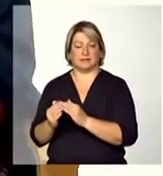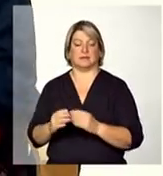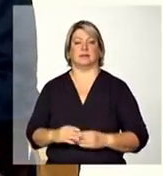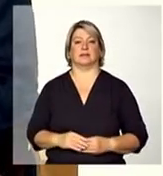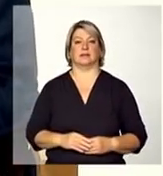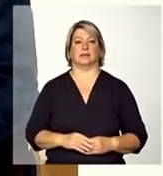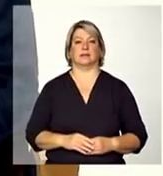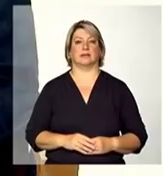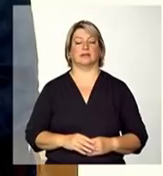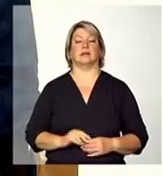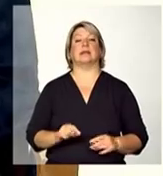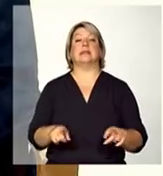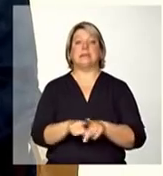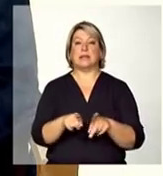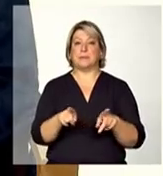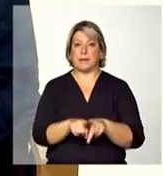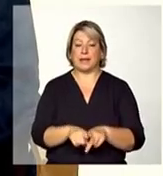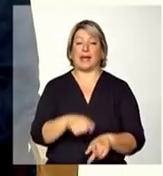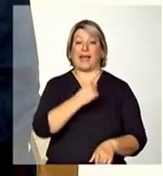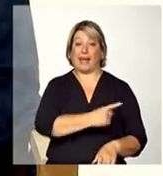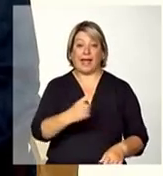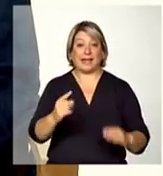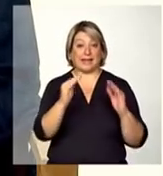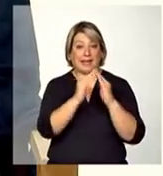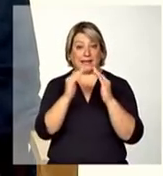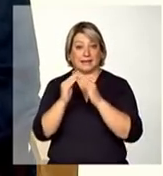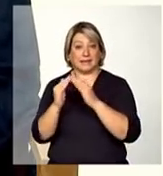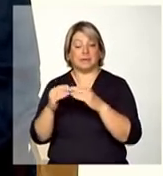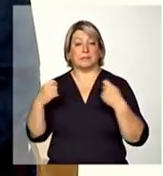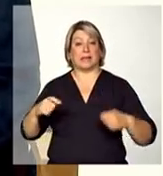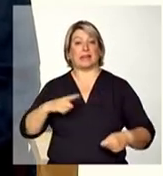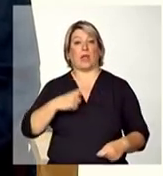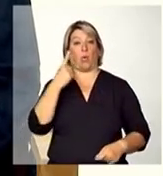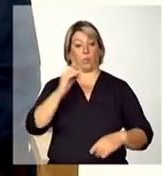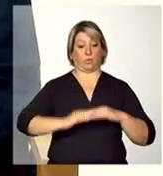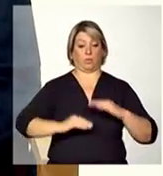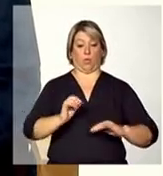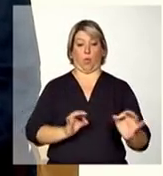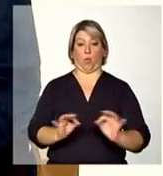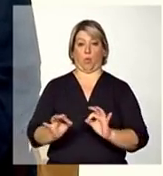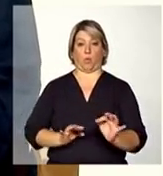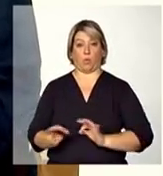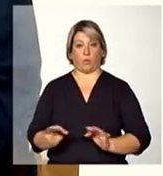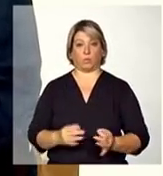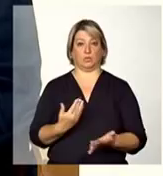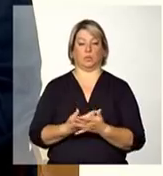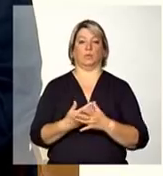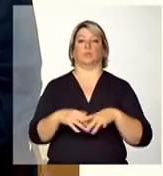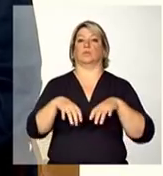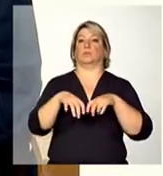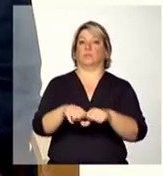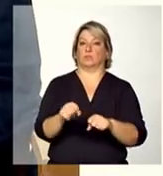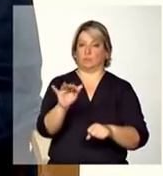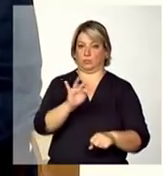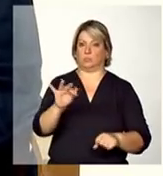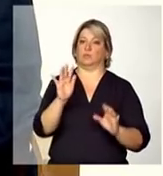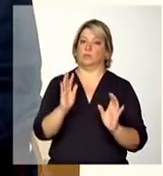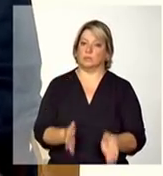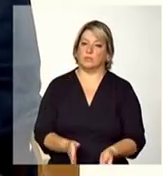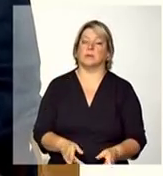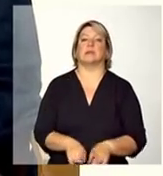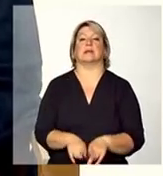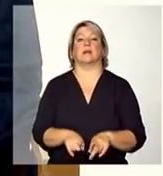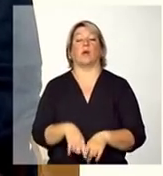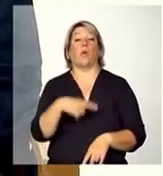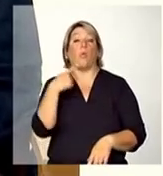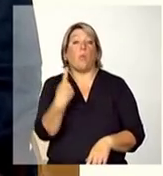além disso cada residência deve contar com um coordenador de nível superior com um cuidador